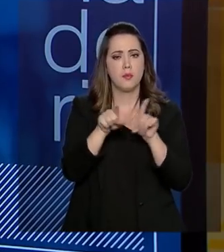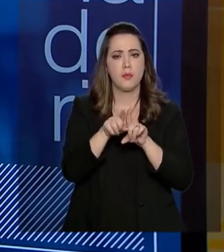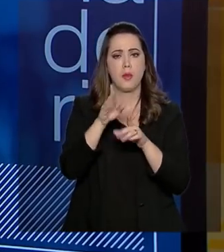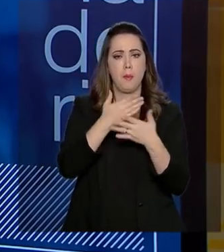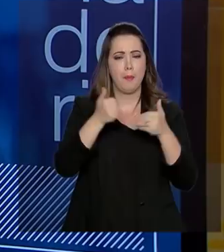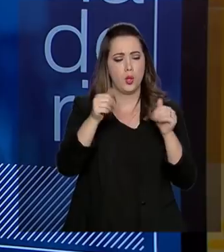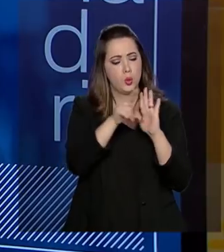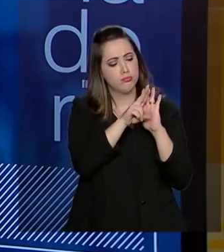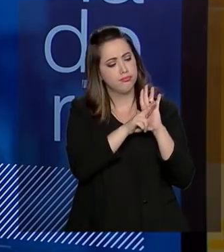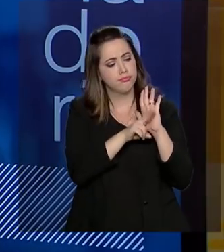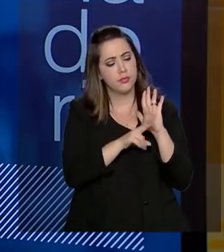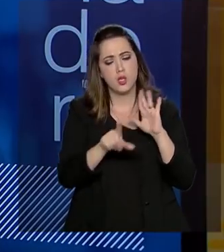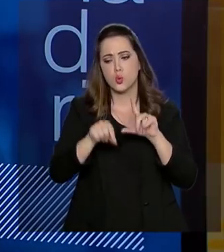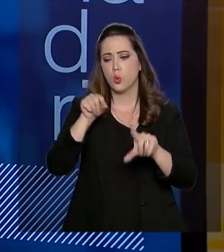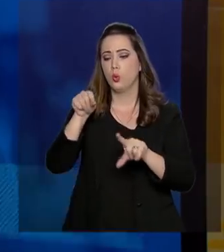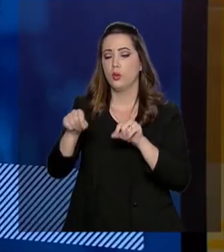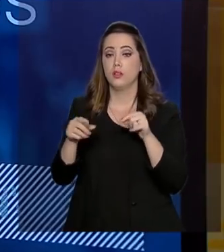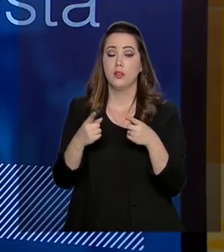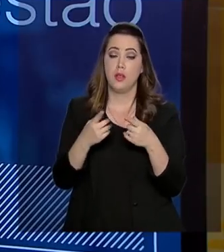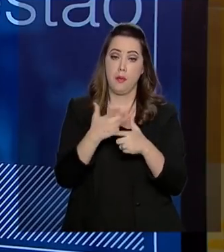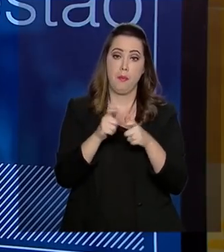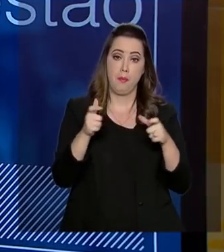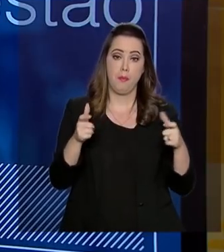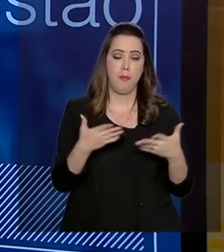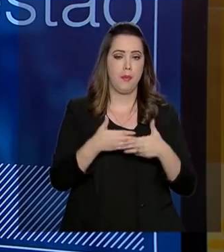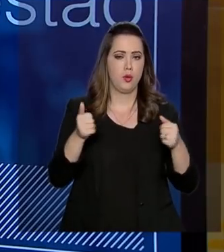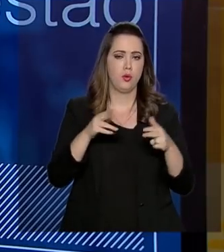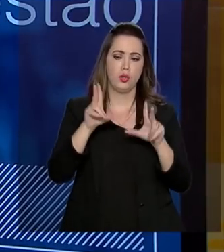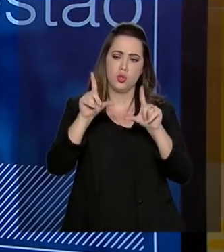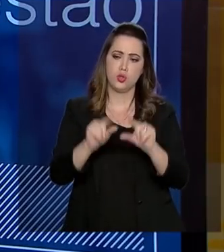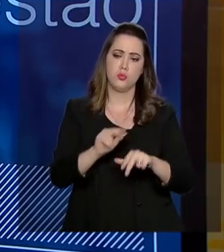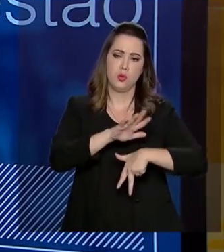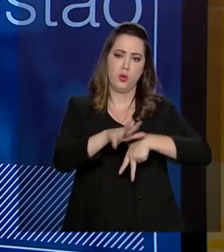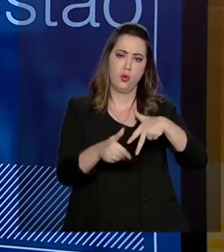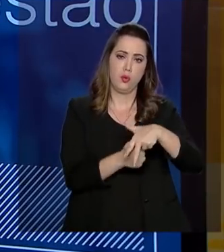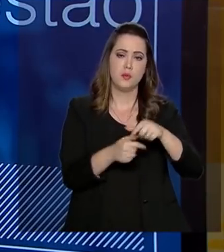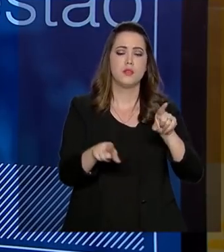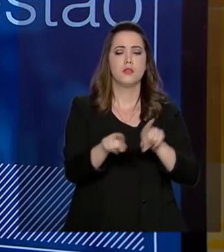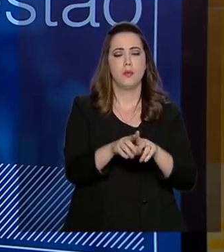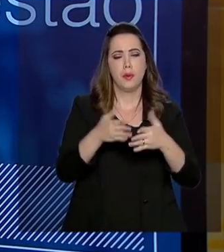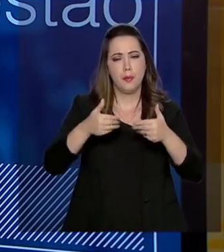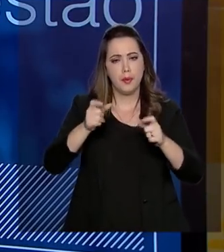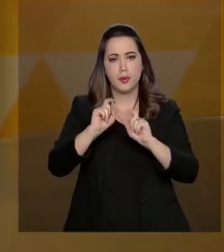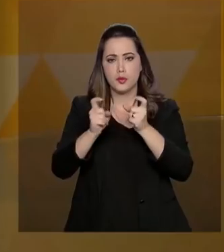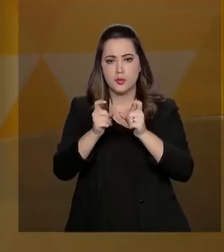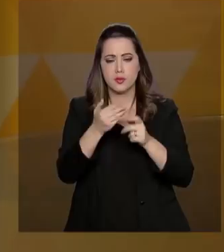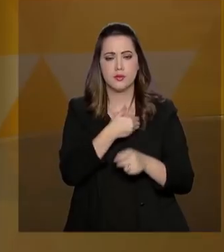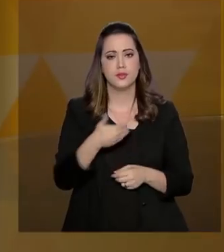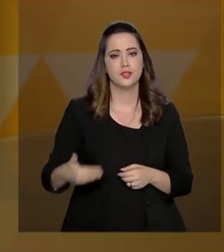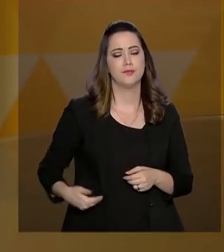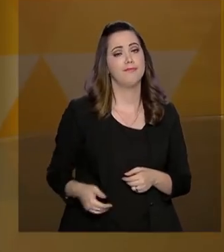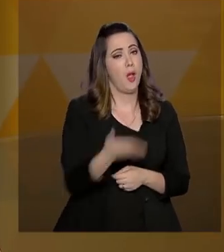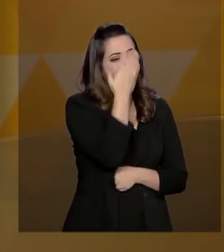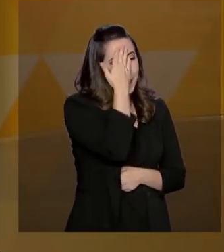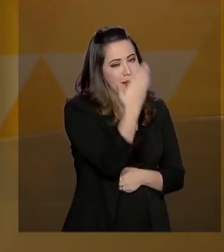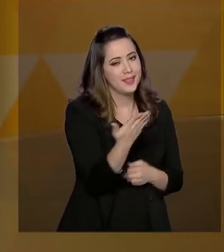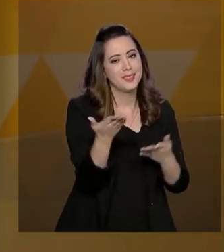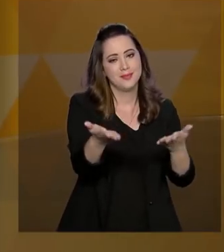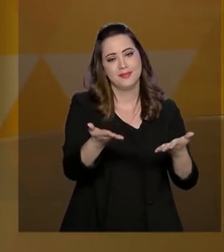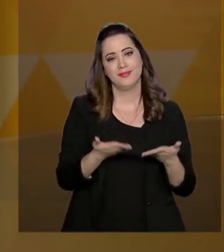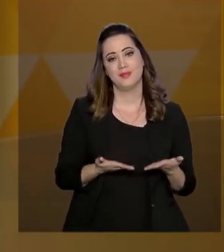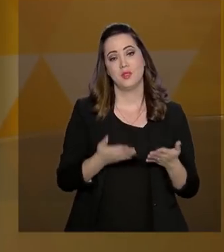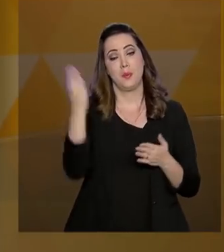certeza que isso vai trazer um ganho grande, tanto na redução da corrupção, quanto também na melhoria da gestão pública. Ministro, muito obrigado pela sua